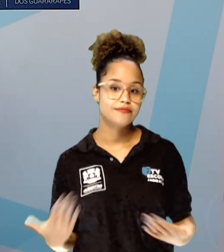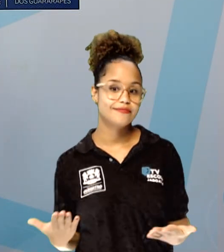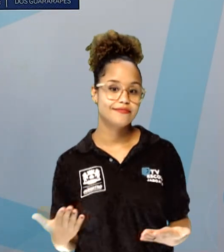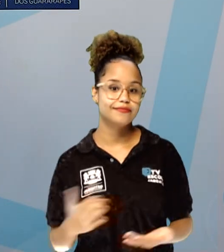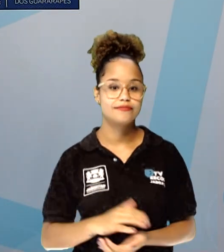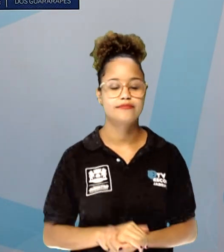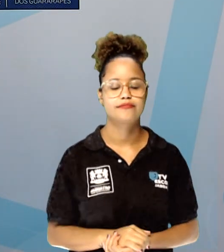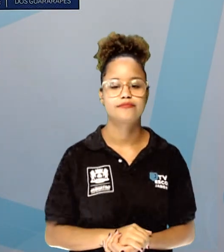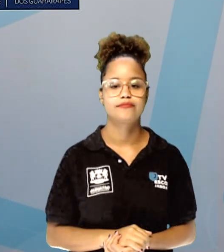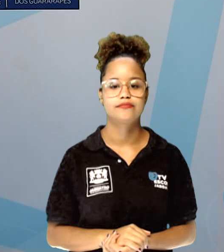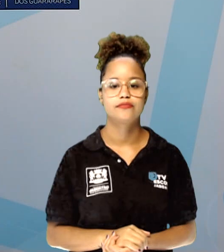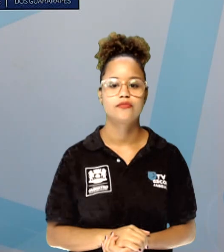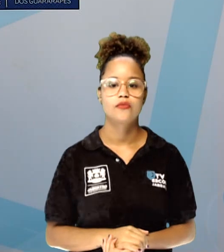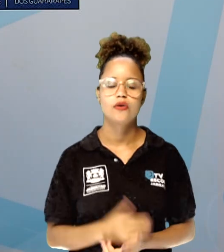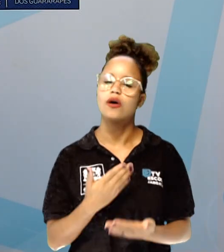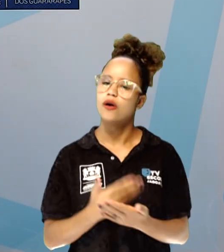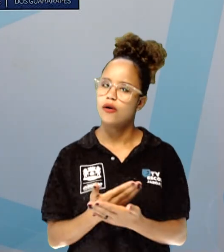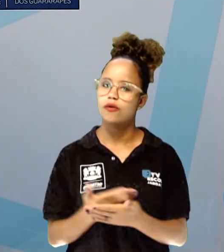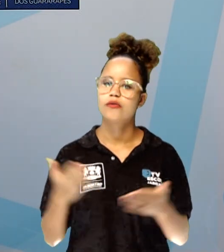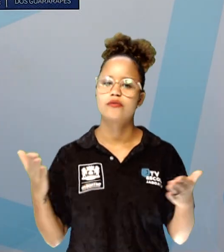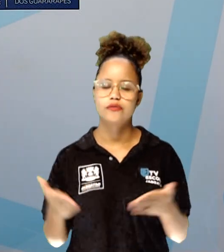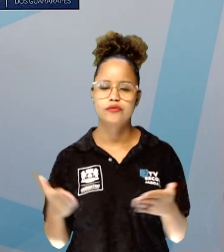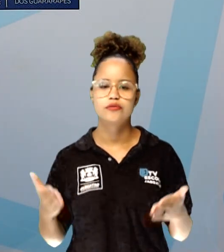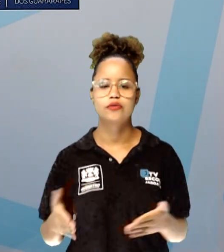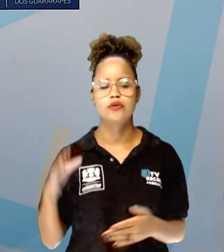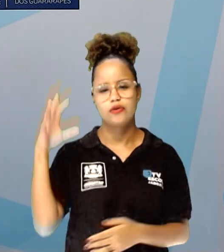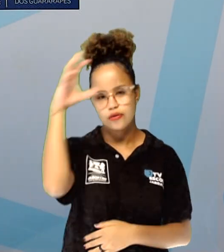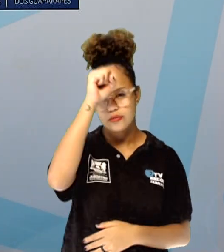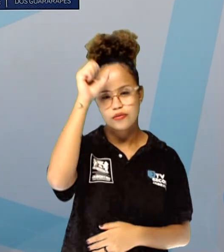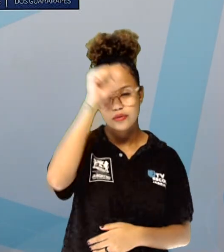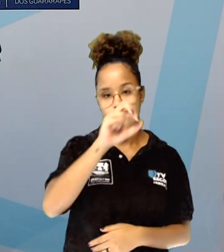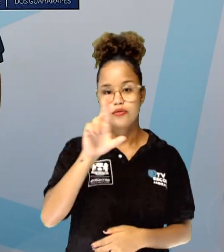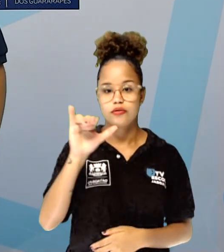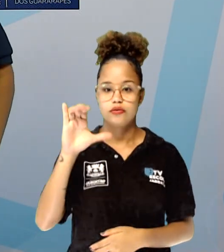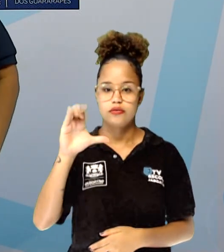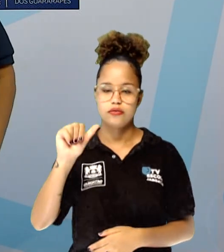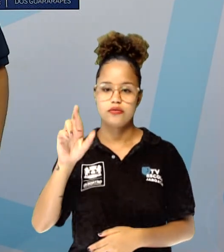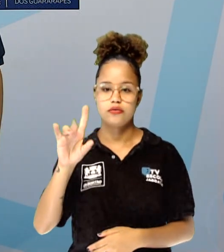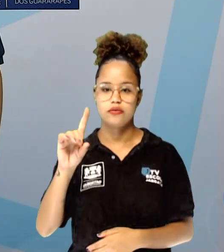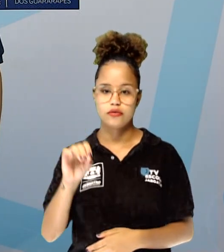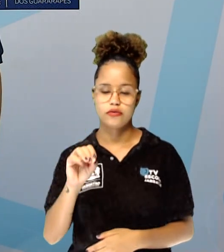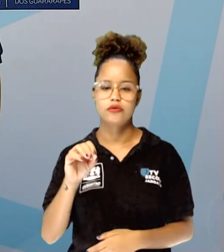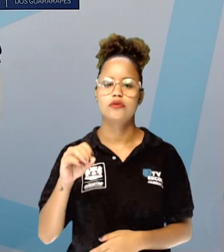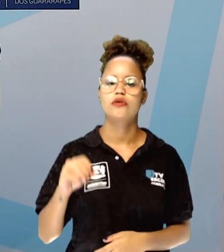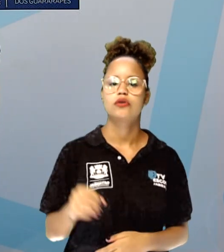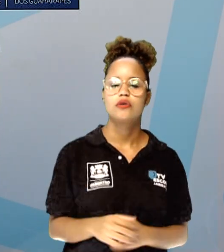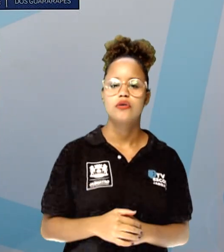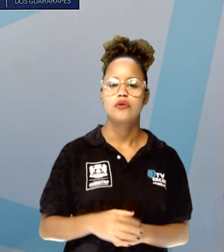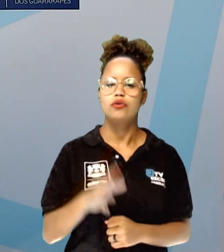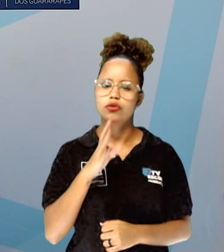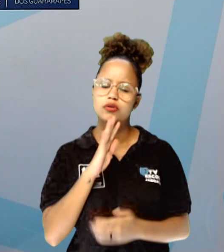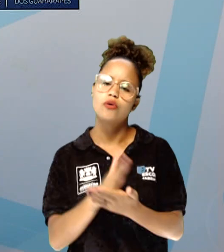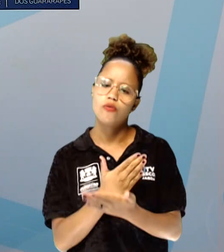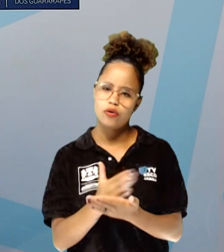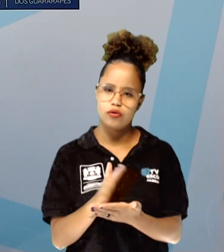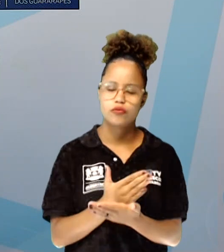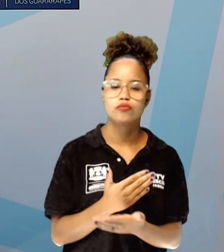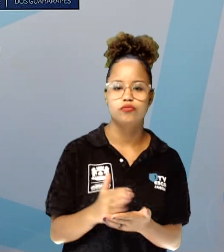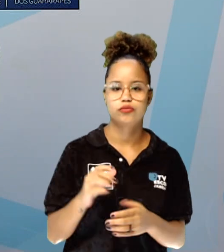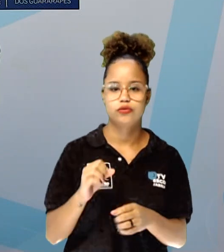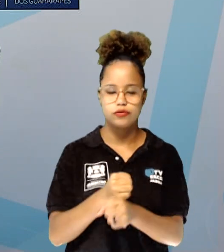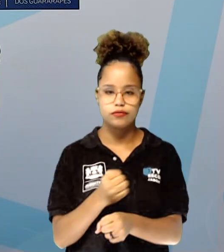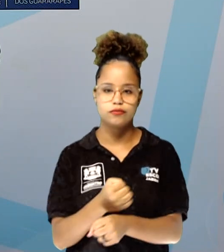essa é a aula de hoje. A gente aprendeu sobre Ricardo Ferrari e a gente conheceu algumas de suas obras. Tá certo?